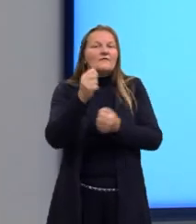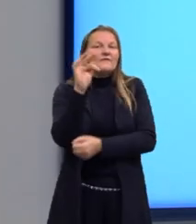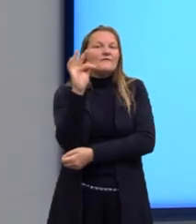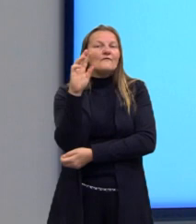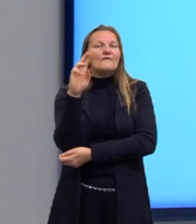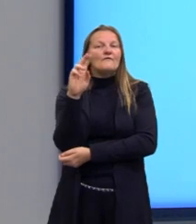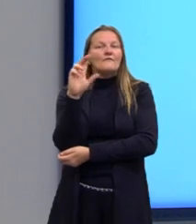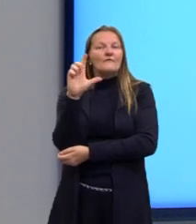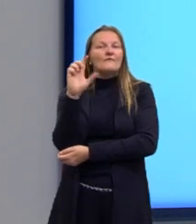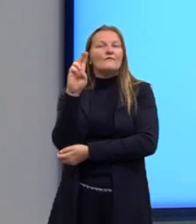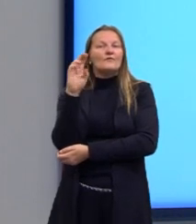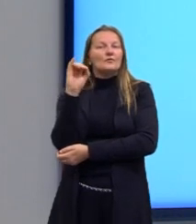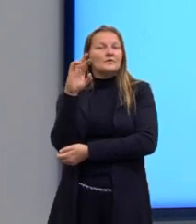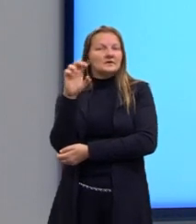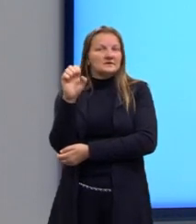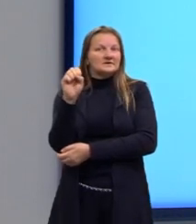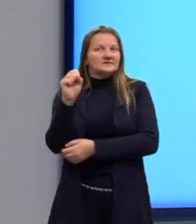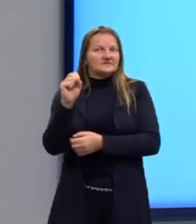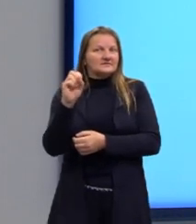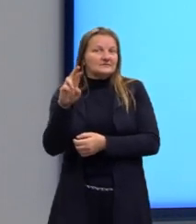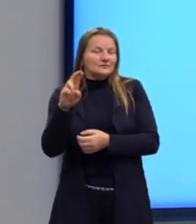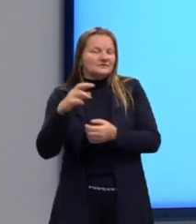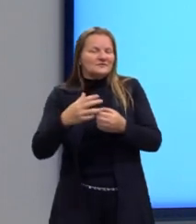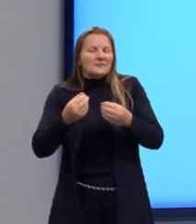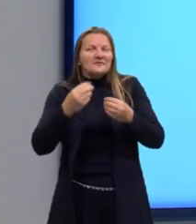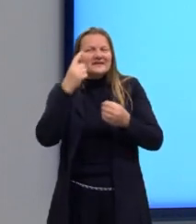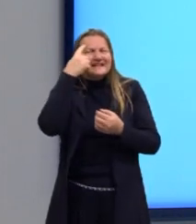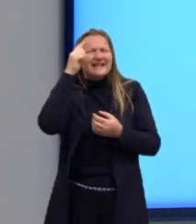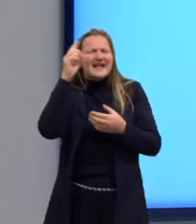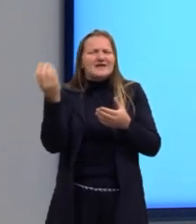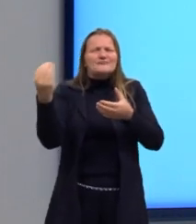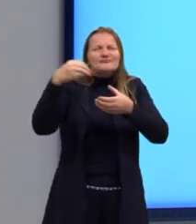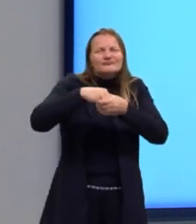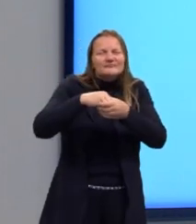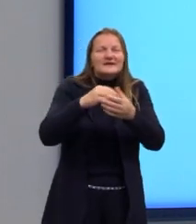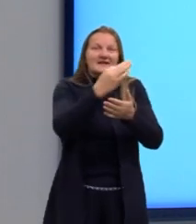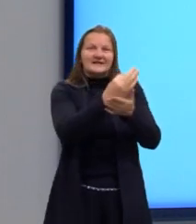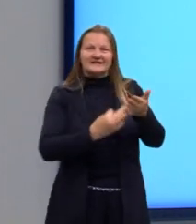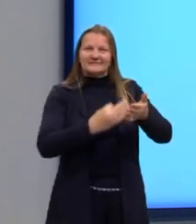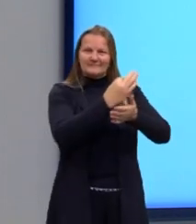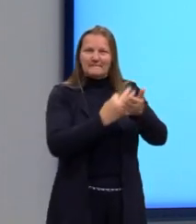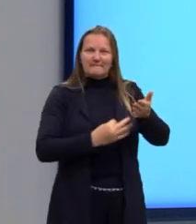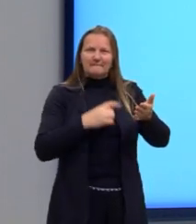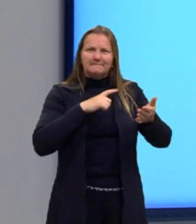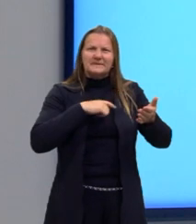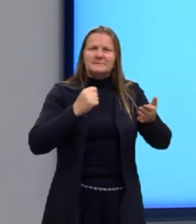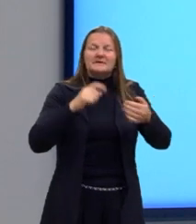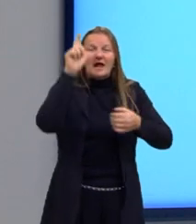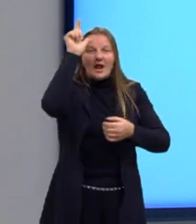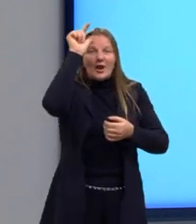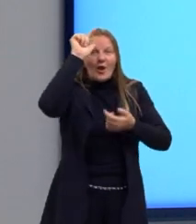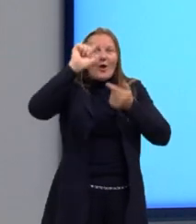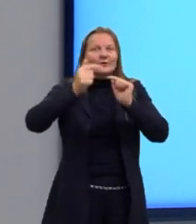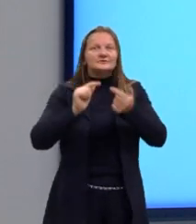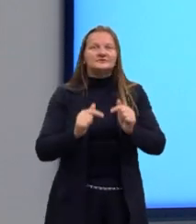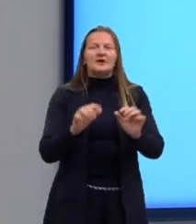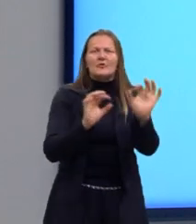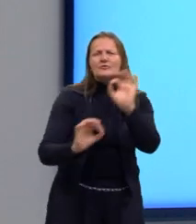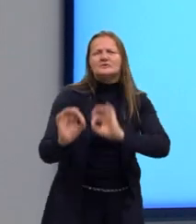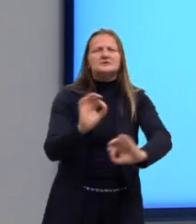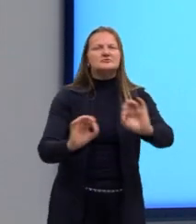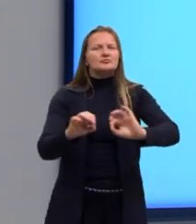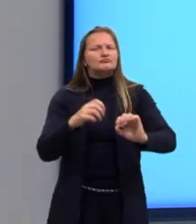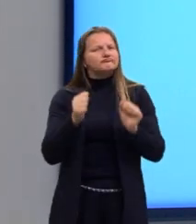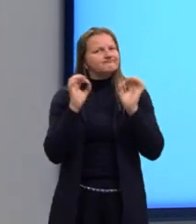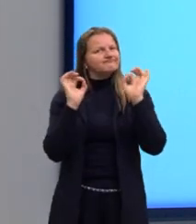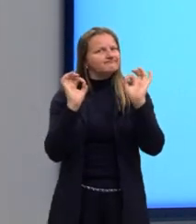Certo? As ideias dentro do nosso texto, elas precisam estar logicamente organizadas. Não há